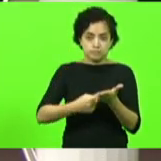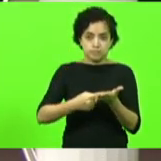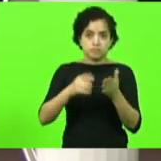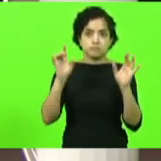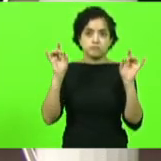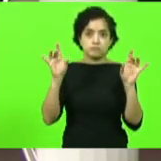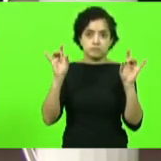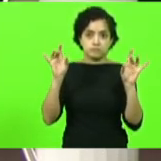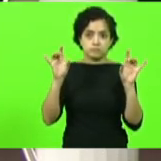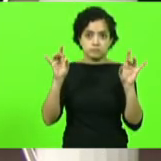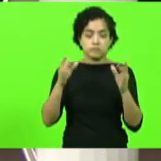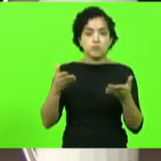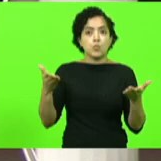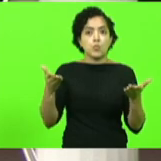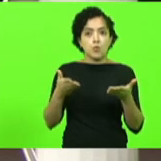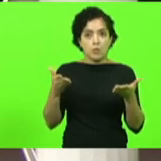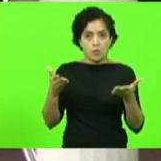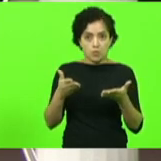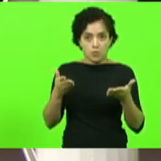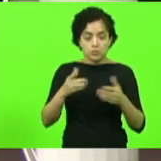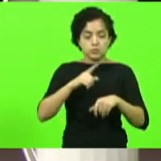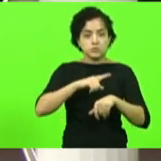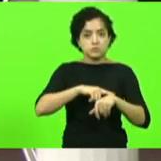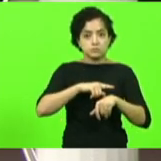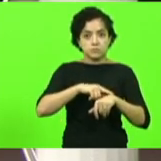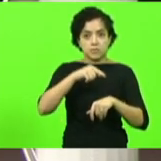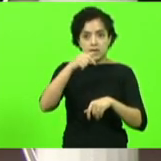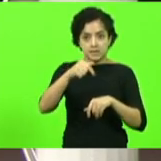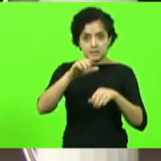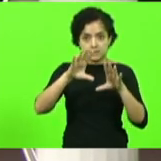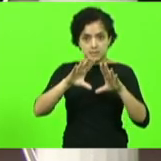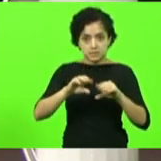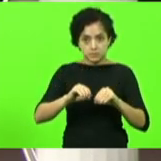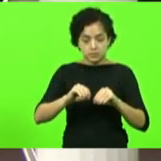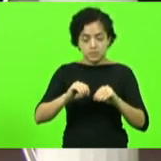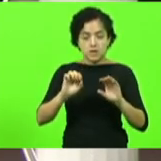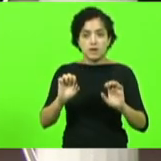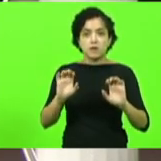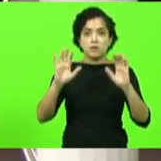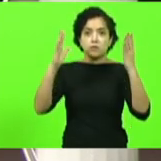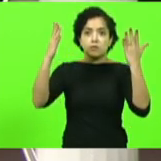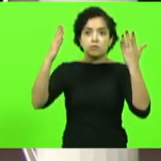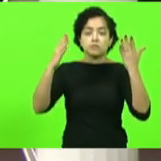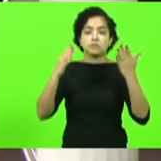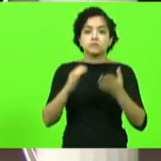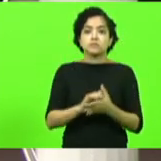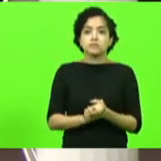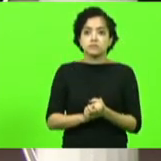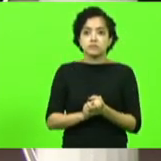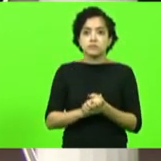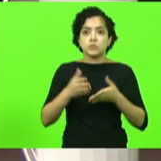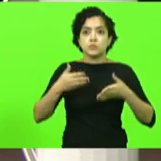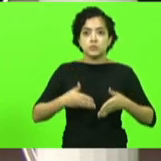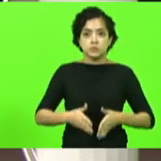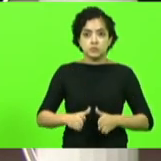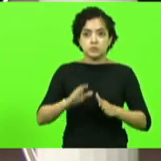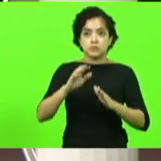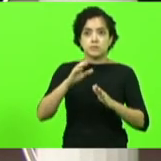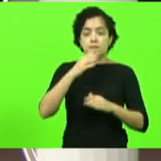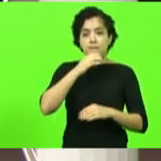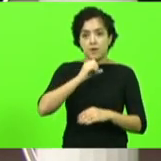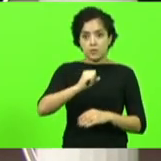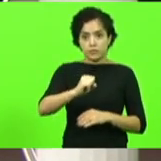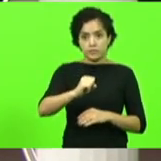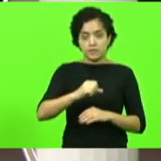para hoje às 19 horas em comemoração ao centenário de nascimento de Paulo Freire